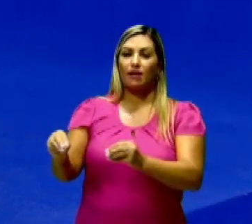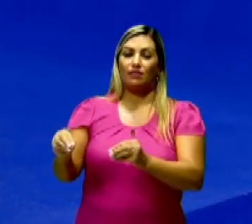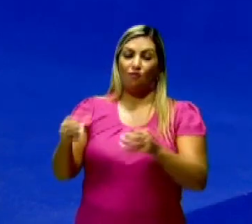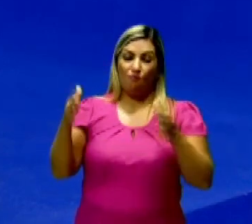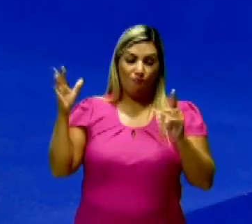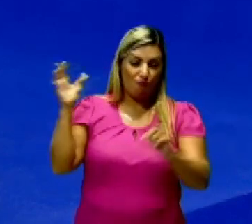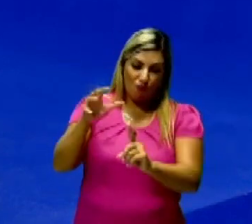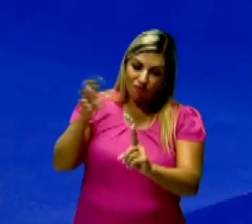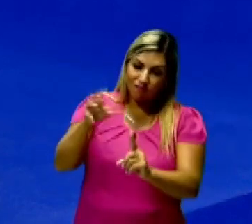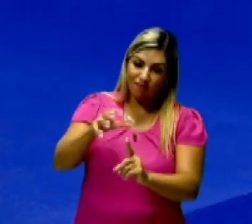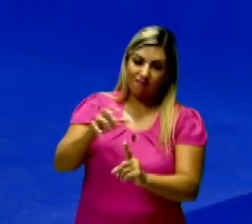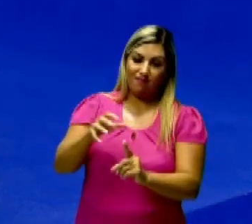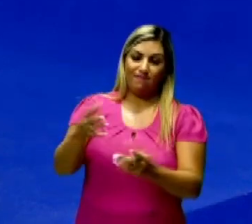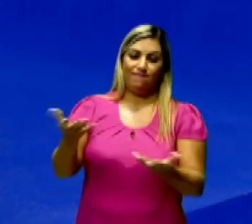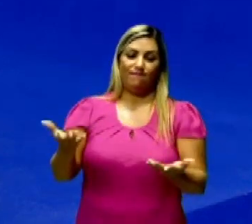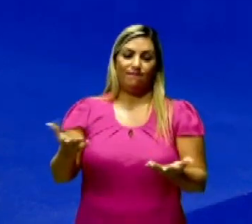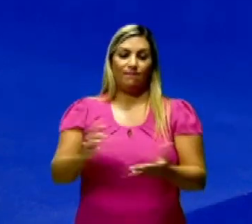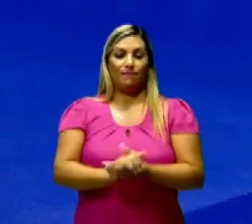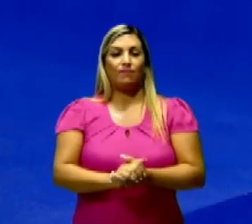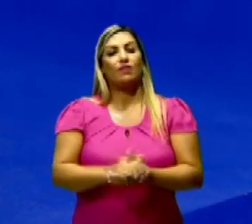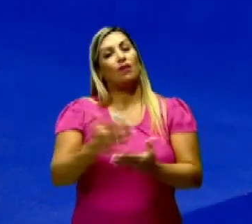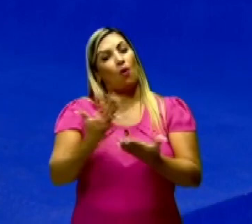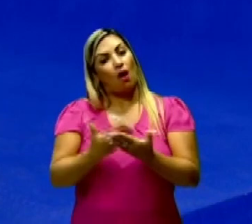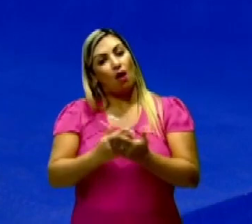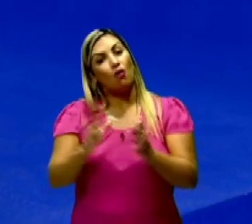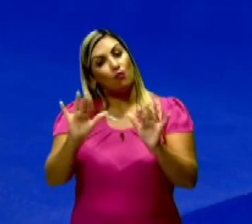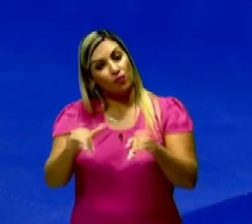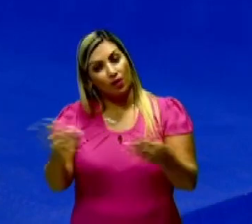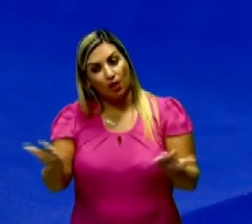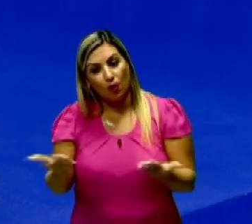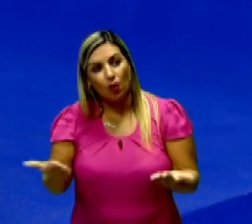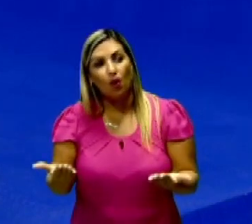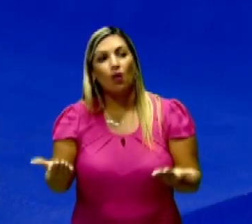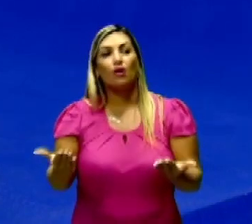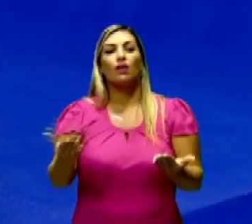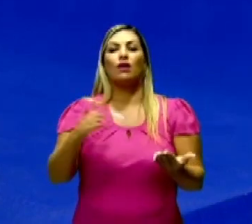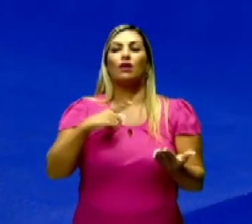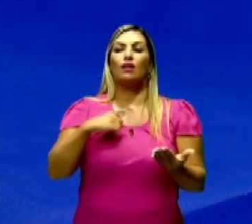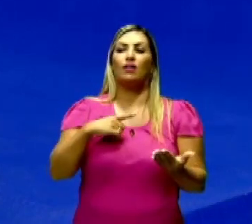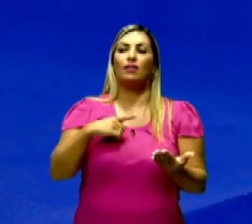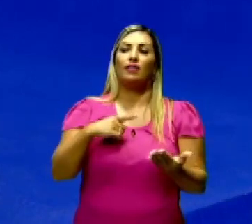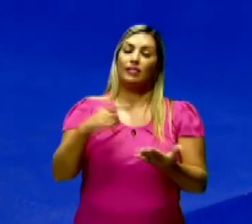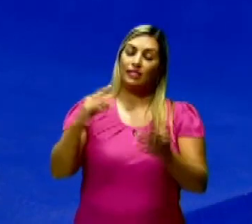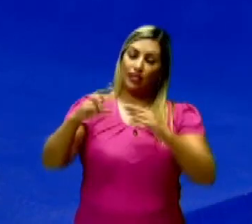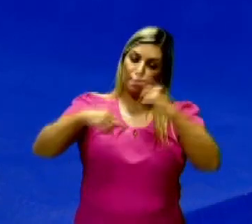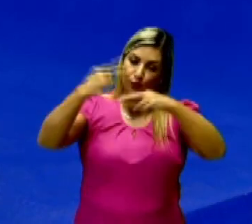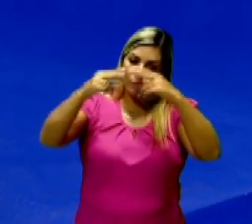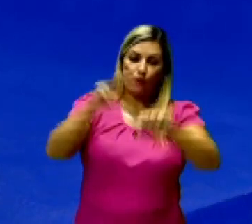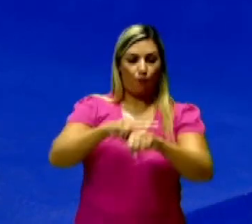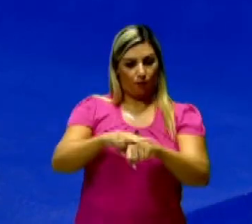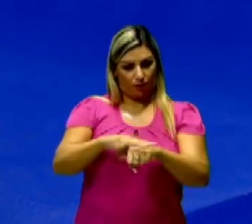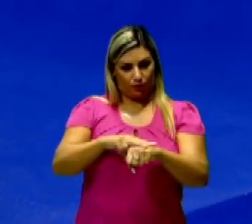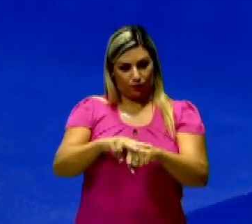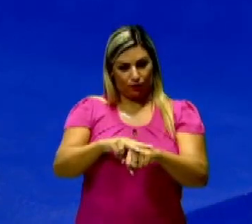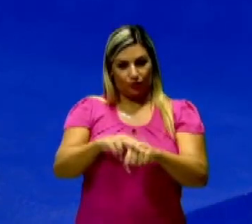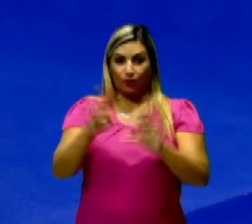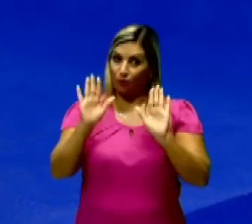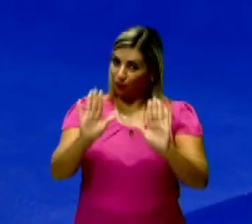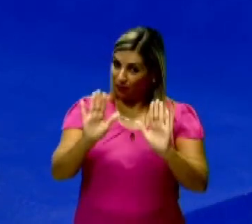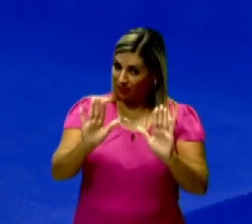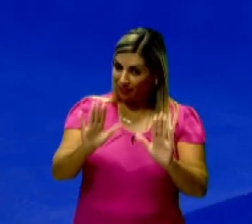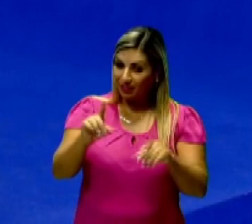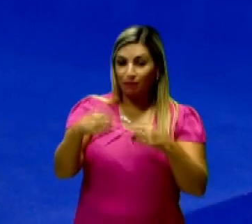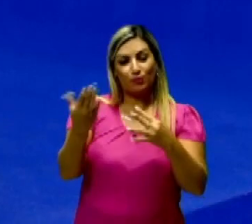que forçada. Então, a nossa aula de hoje, gente fica por aqui, tratando dessa Revolução Verde. Porém, não